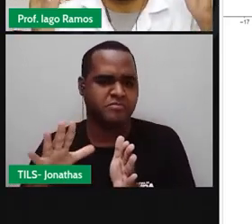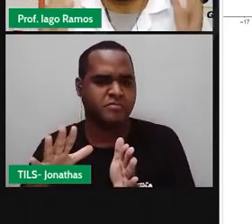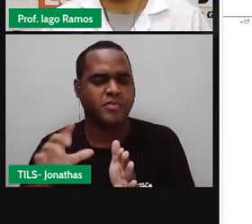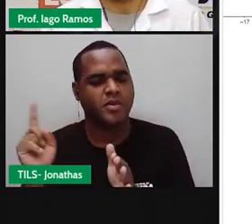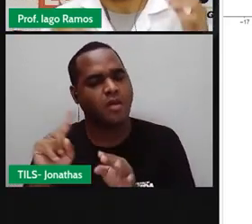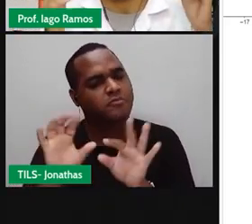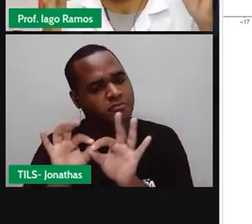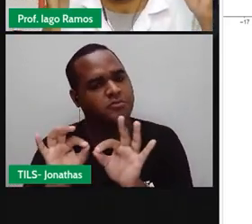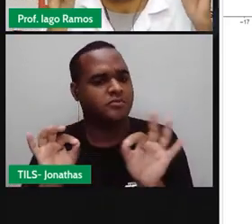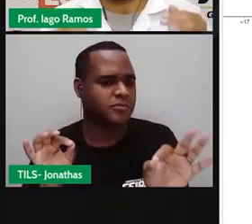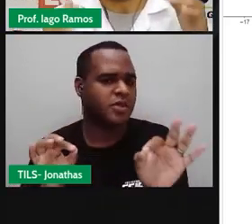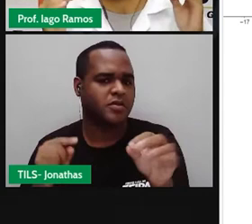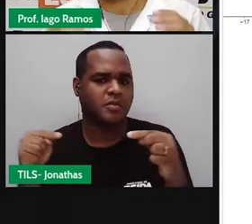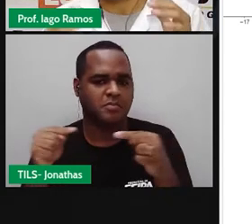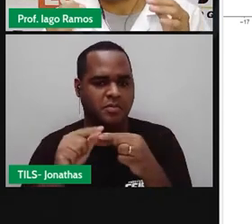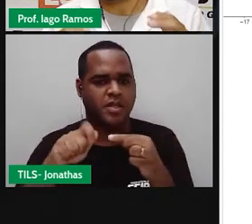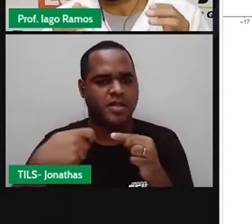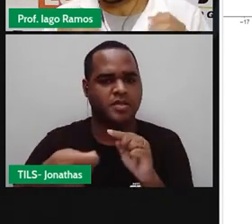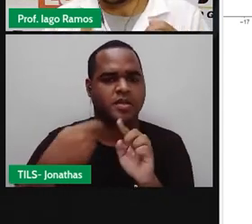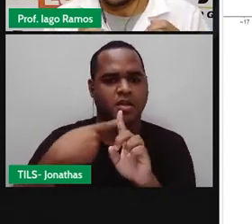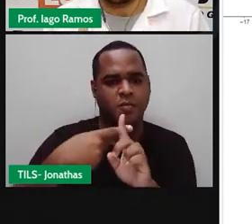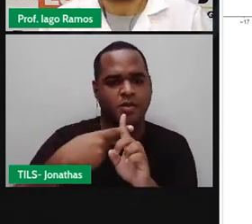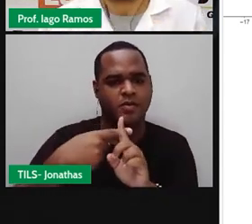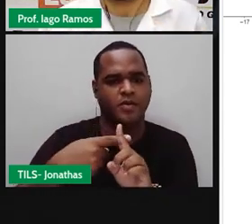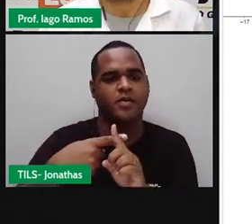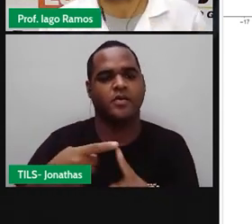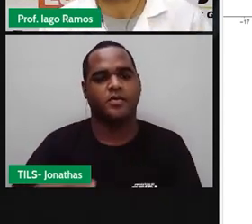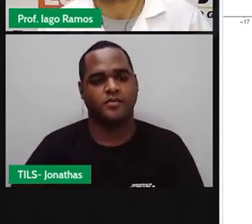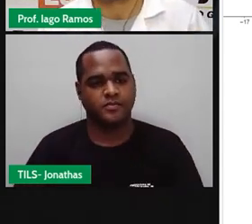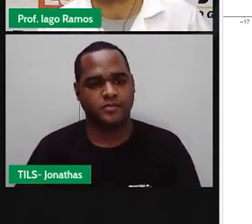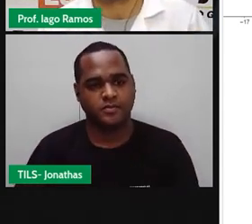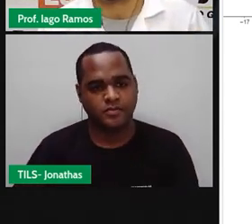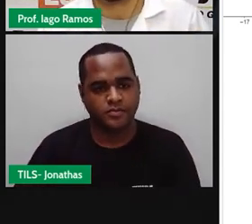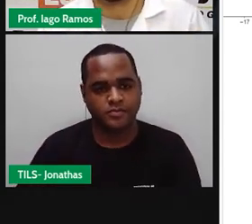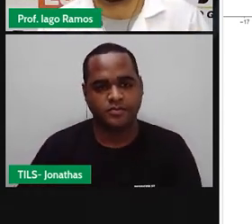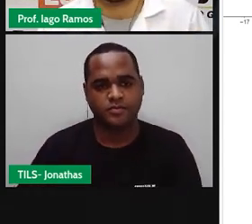Distância é sempre positiva. Beleza?